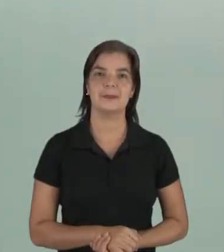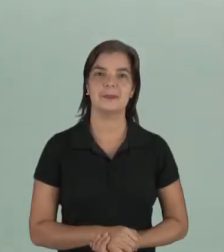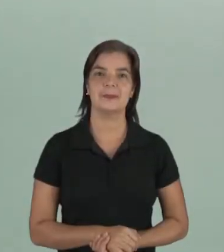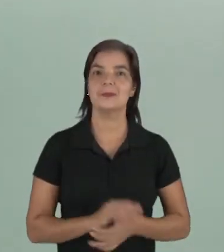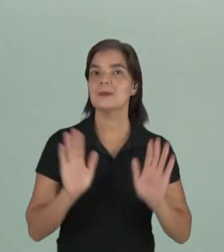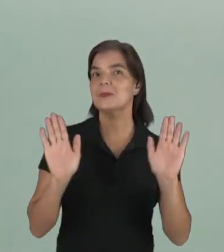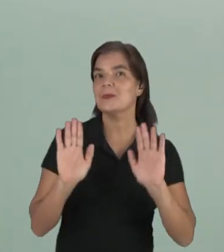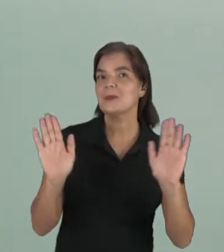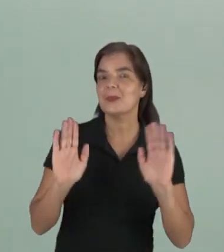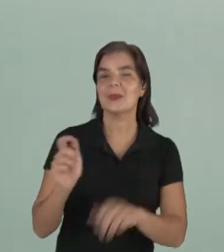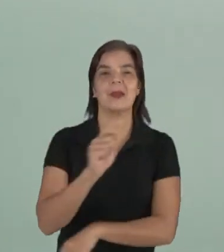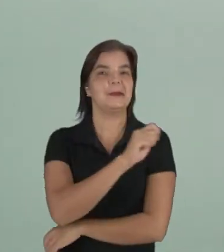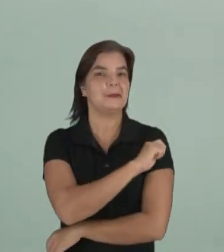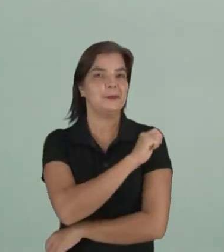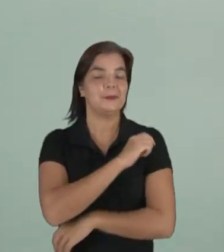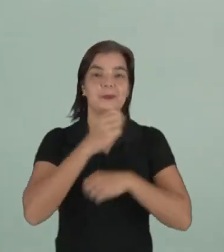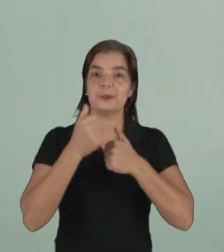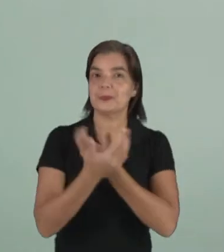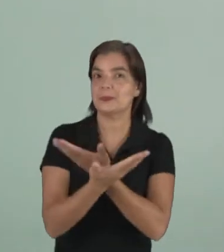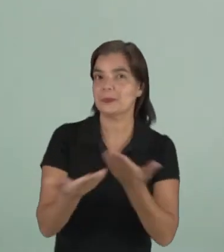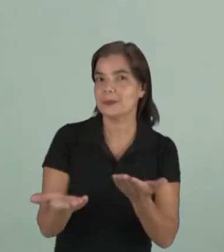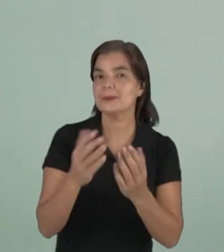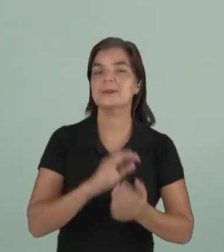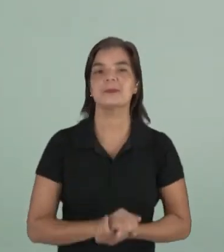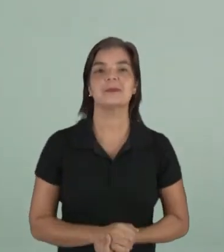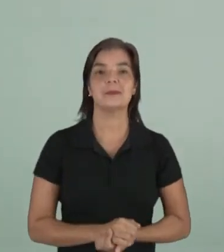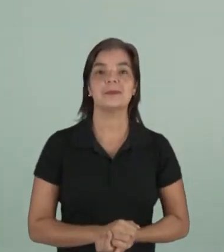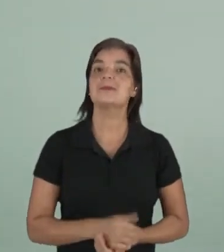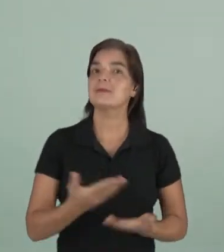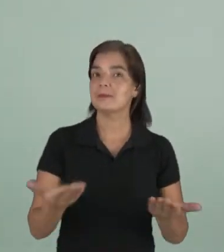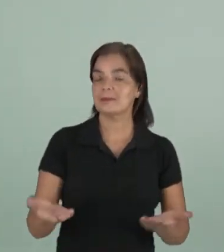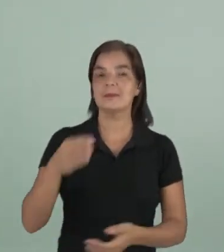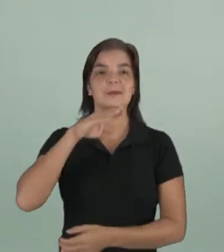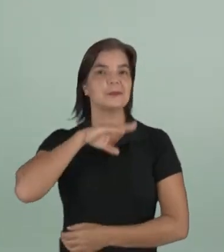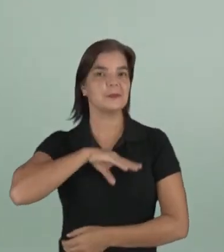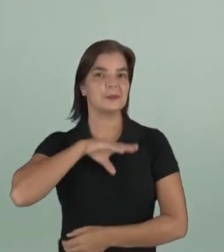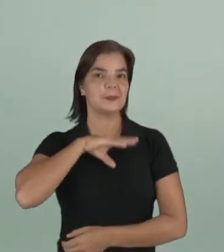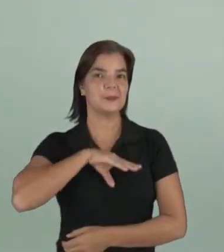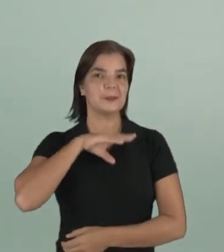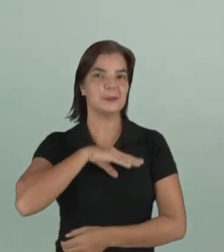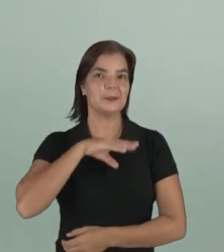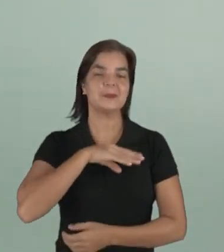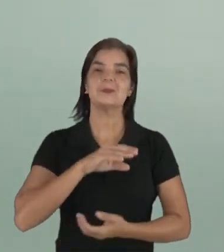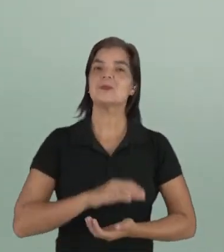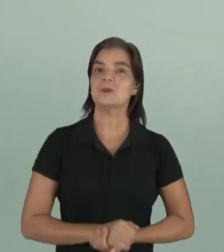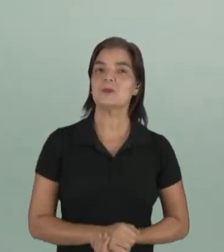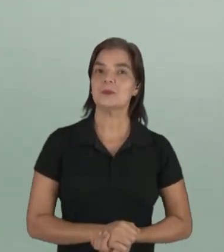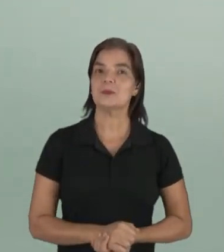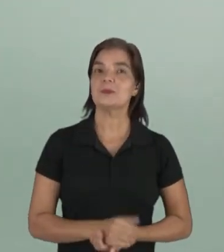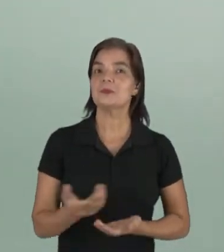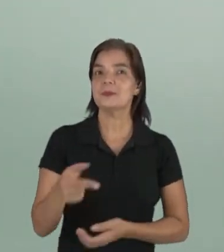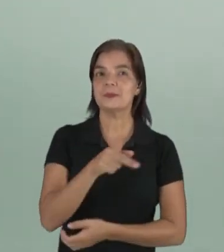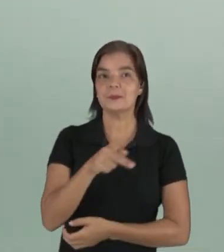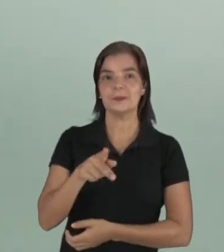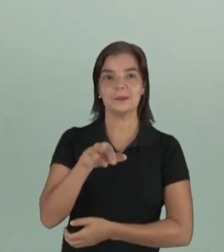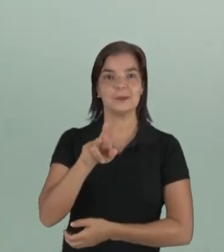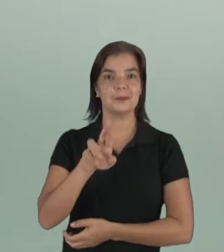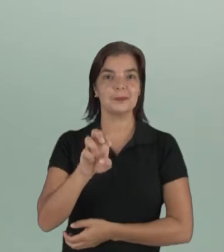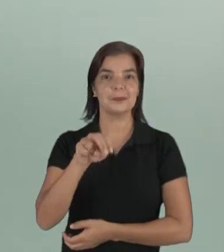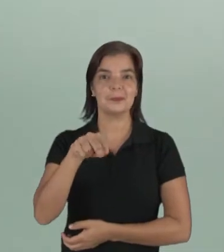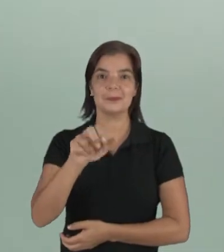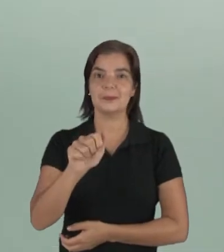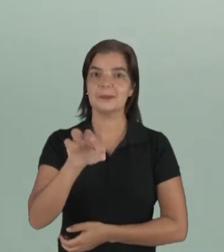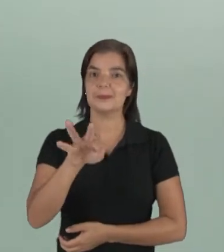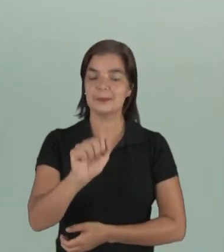Olá alunos, tudo bem com vocês? Mais uma vez a língua portuguesa aqui comigo, professora Renata.